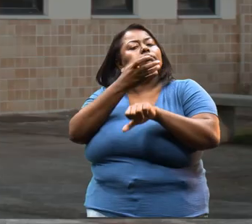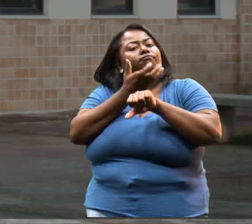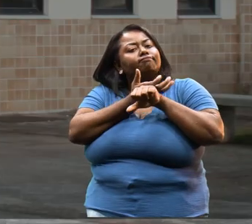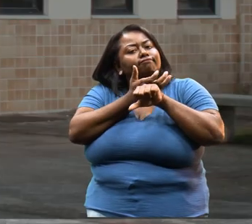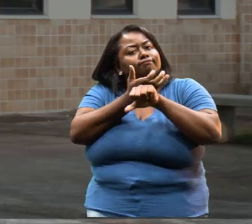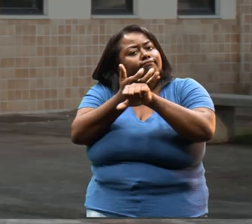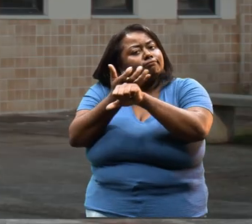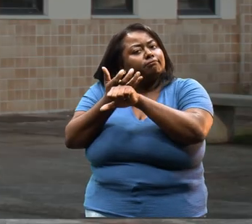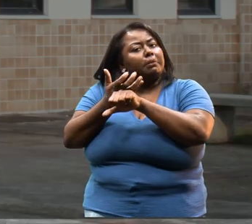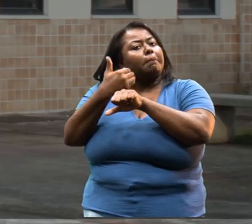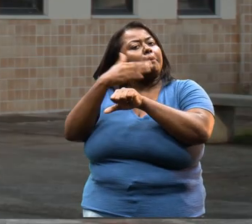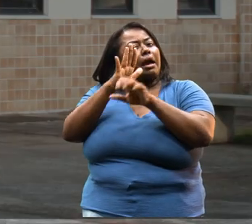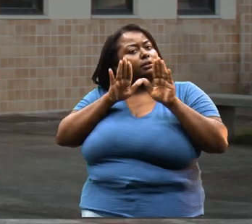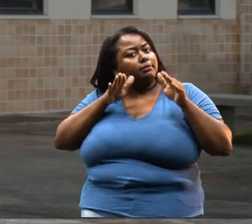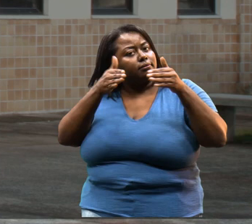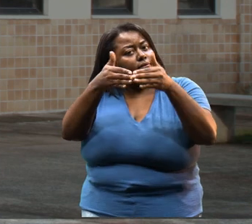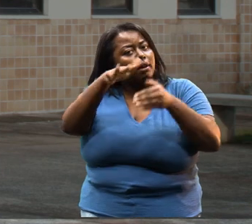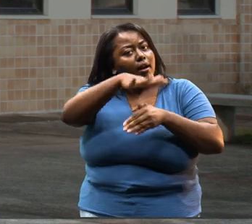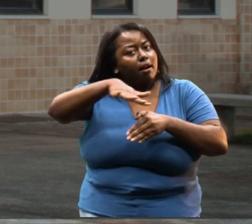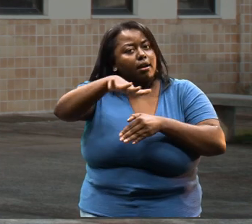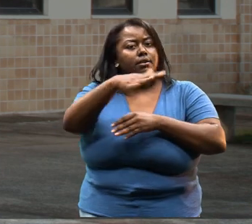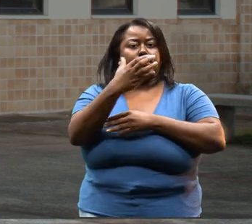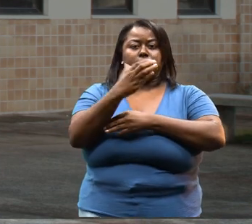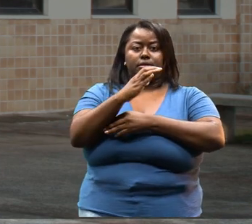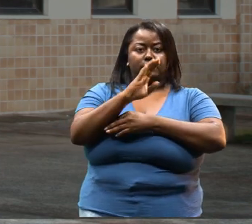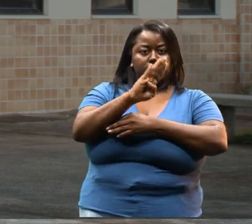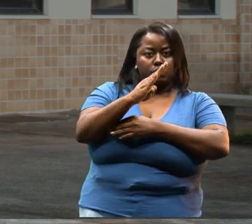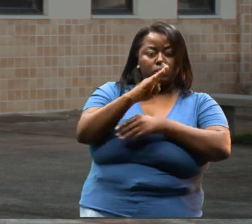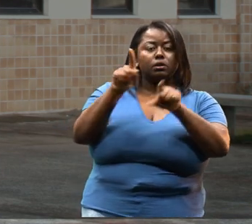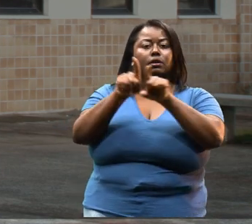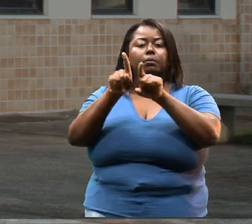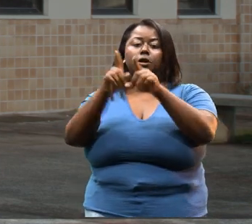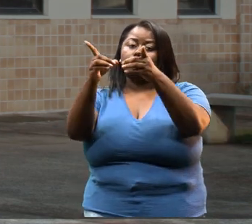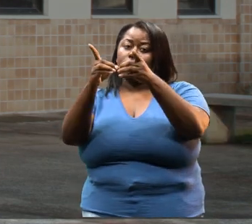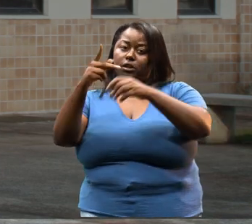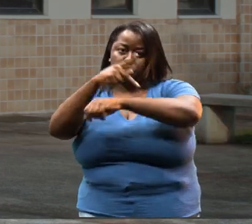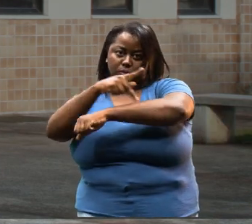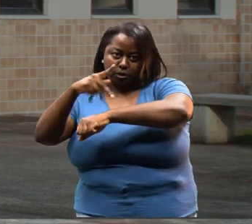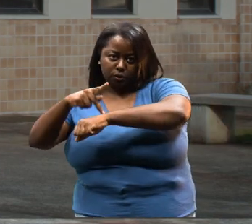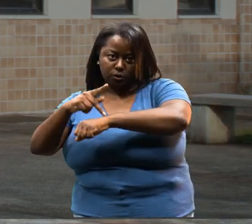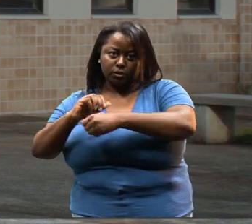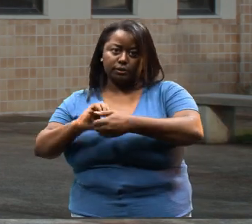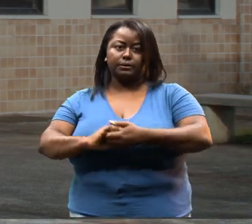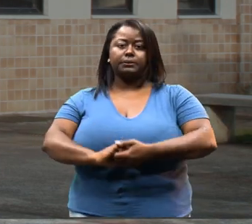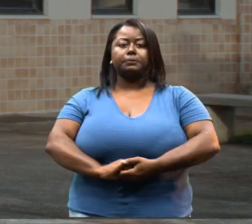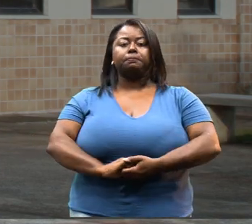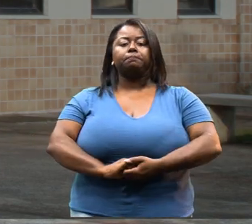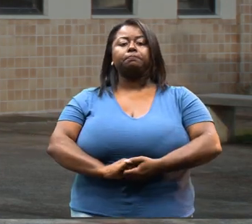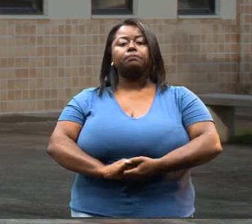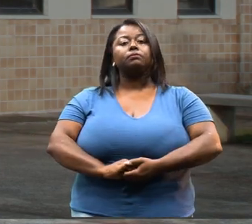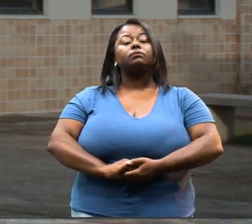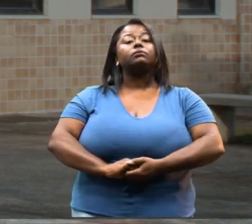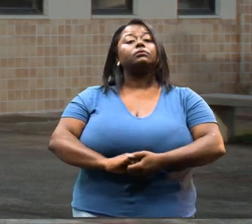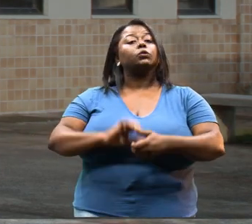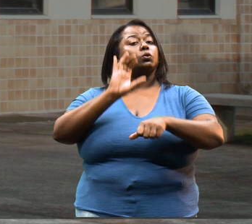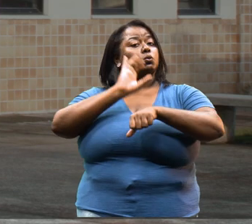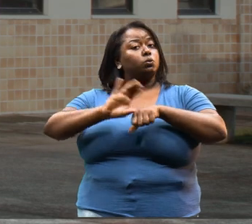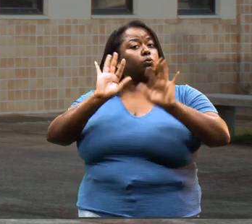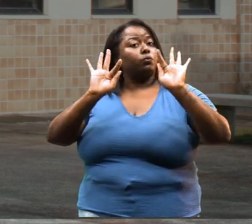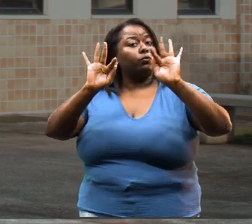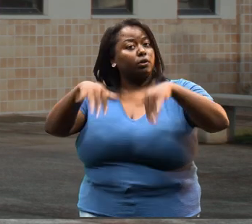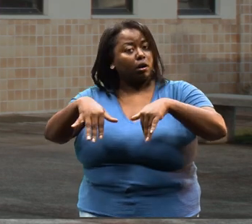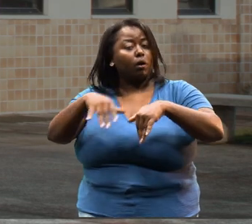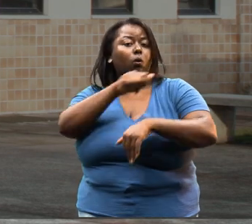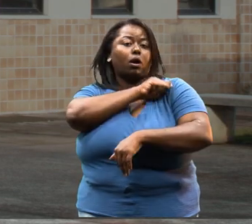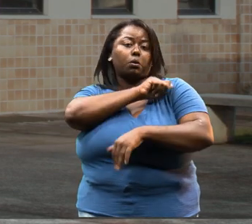disciplinas das áreas de ciências biológicas e das áreas didático-pedagógicas. No final do